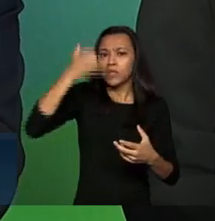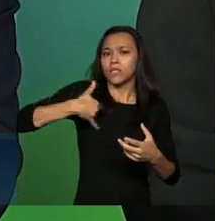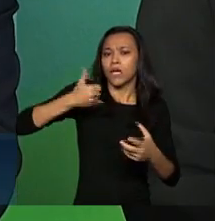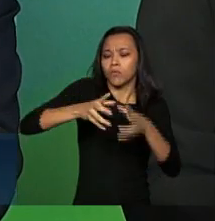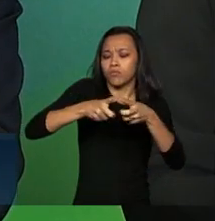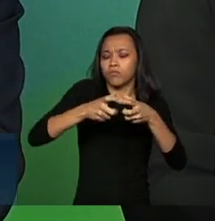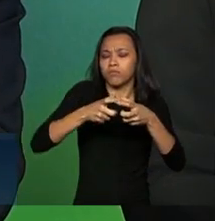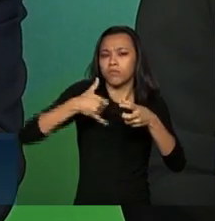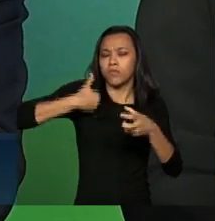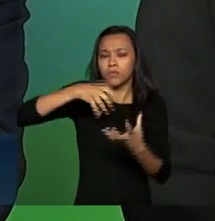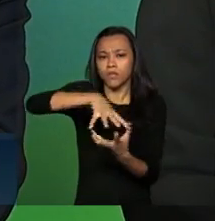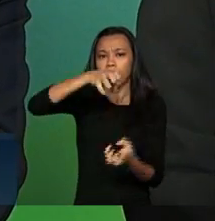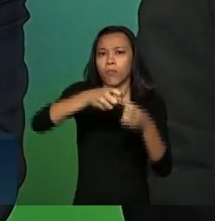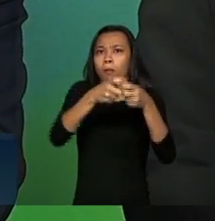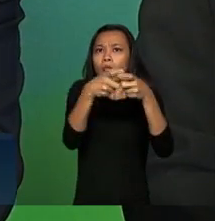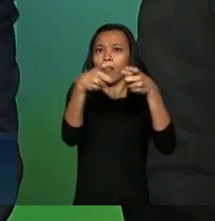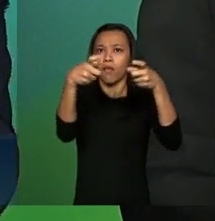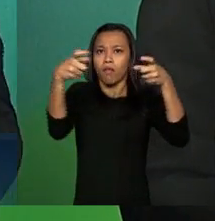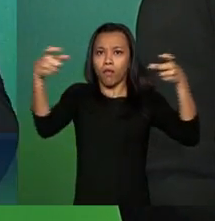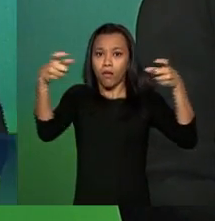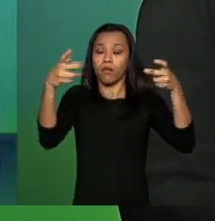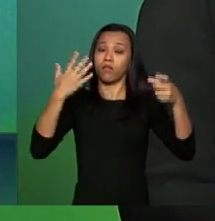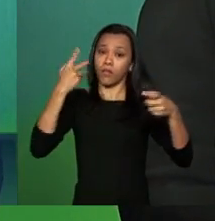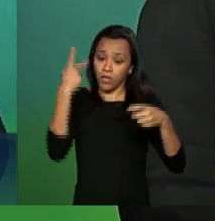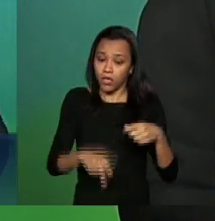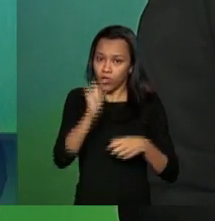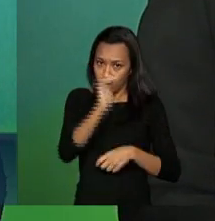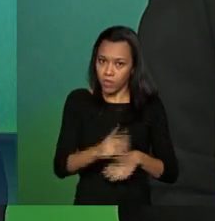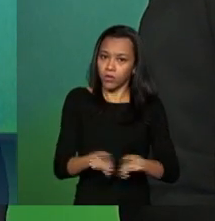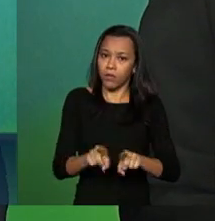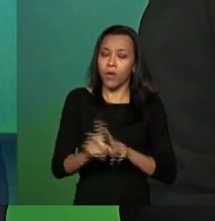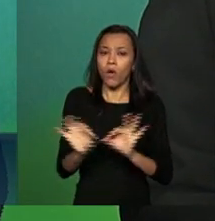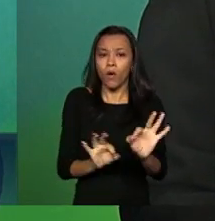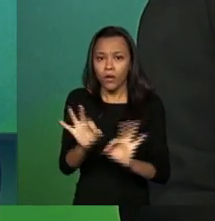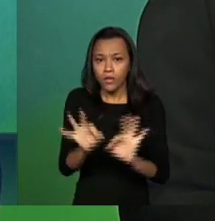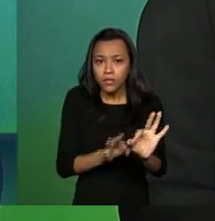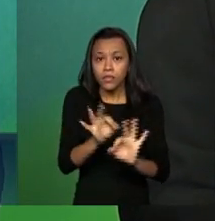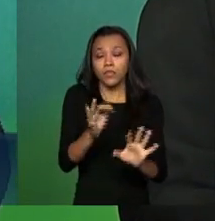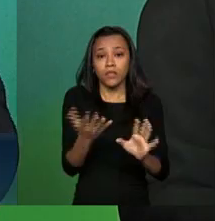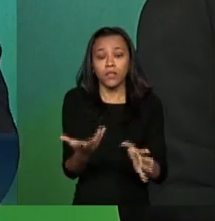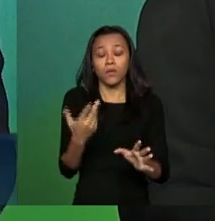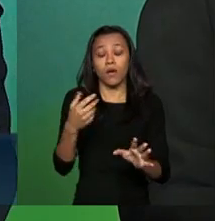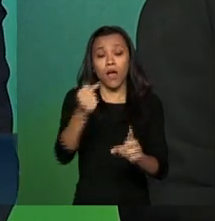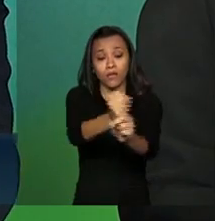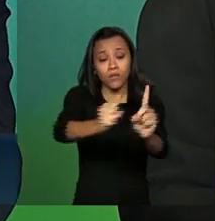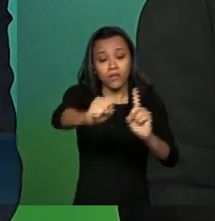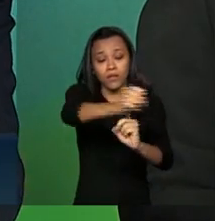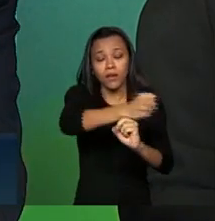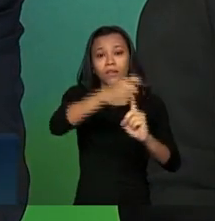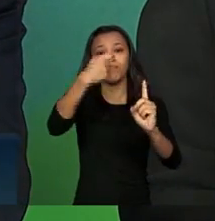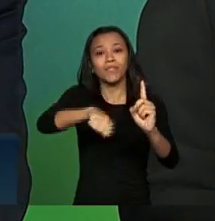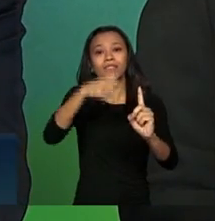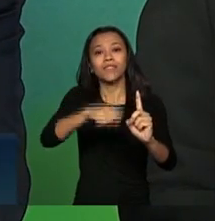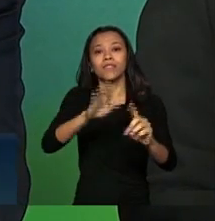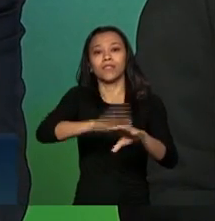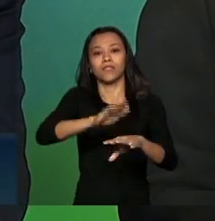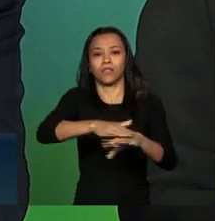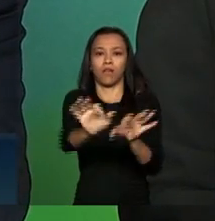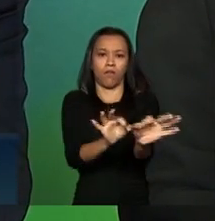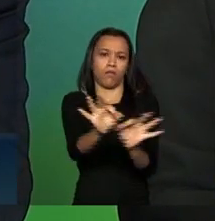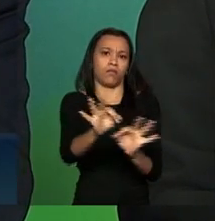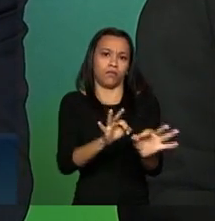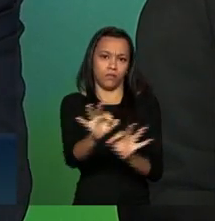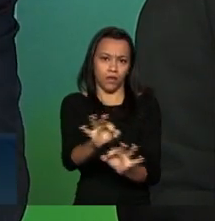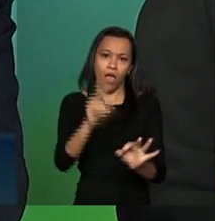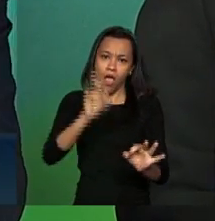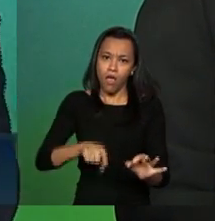o planejamento da previdência social, da estrutura de proteção social da sociedade, precisa ser planejado. É